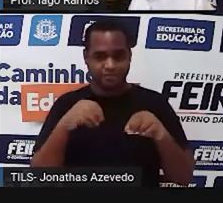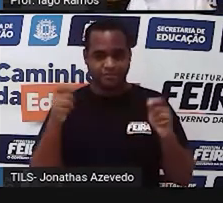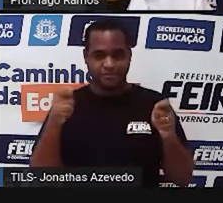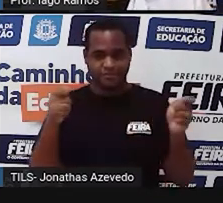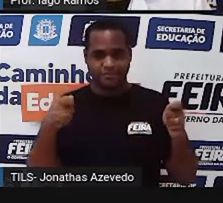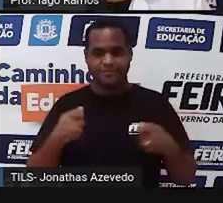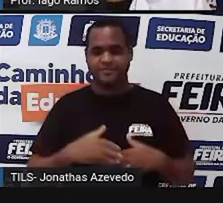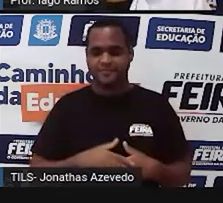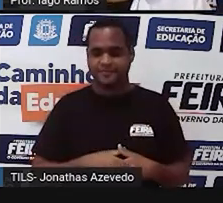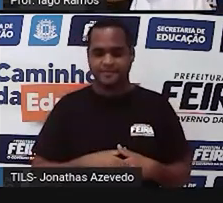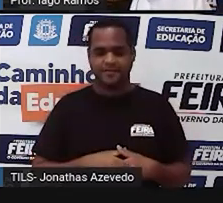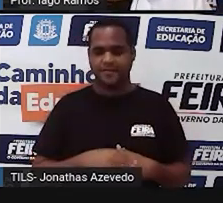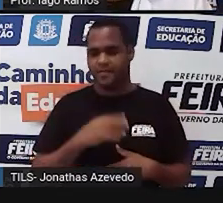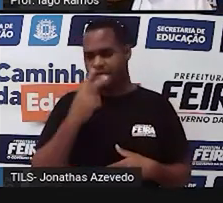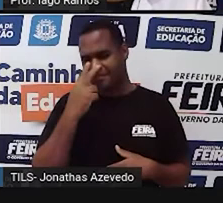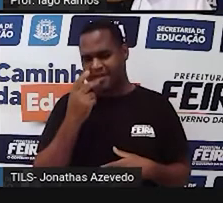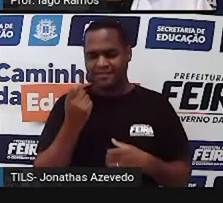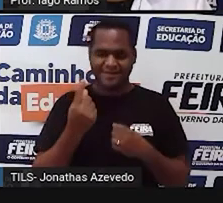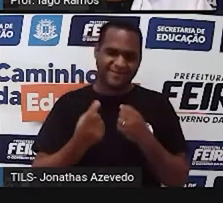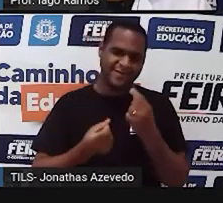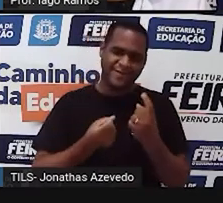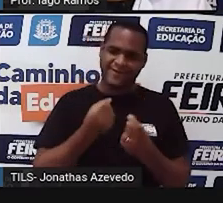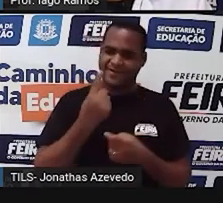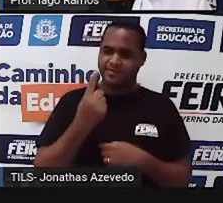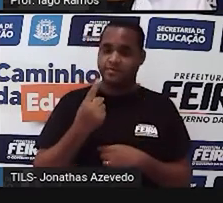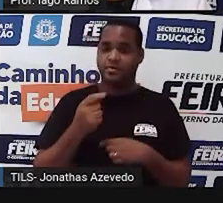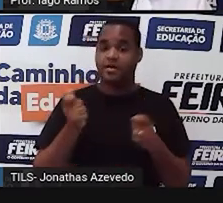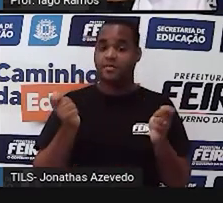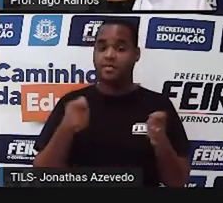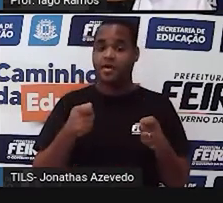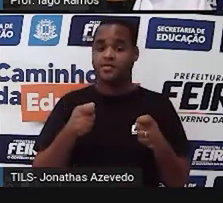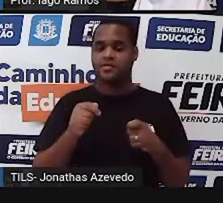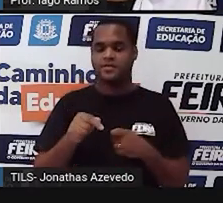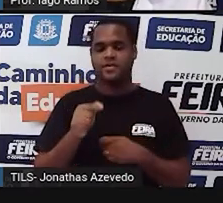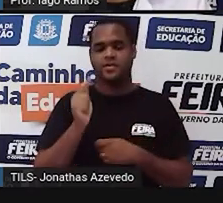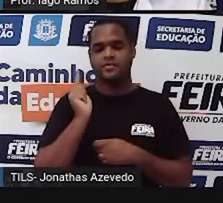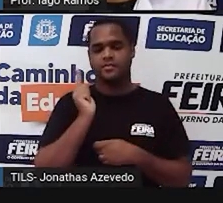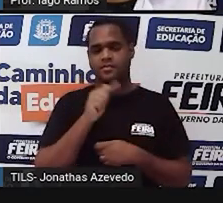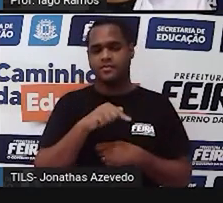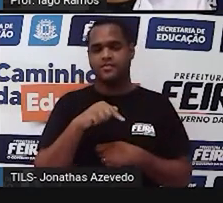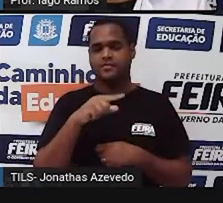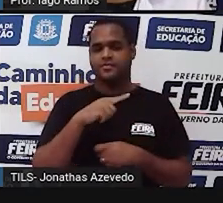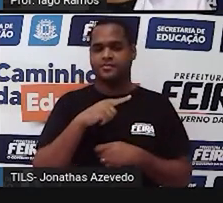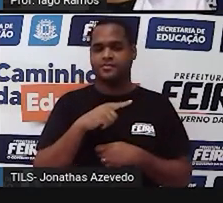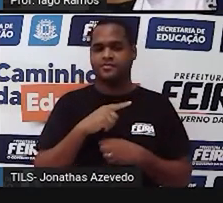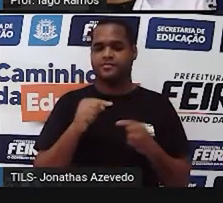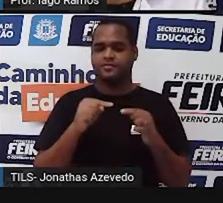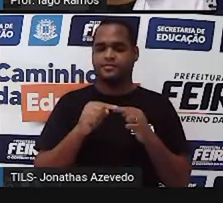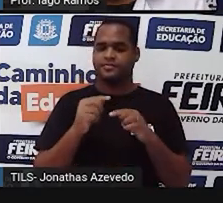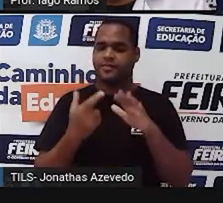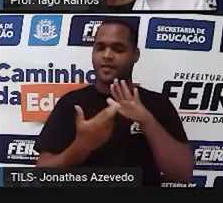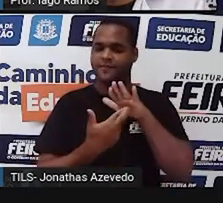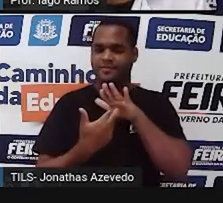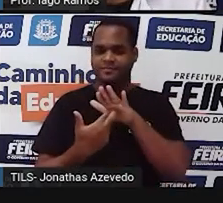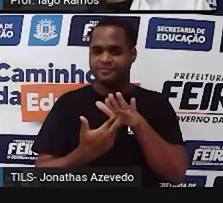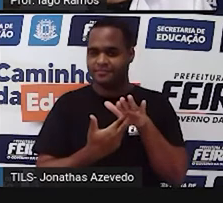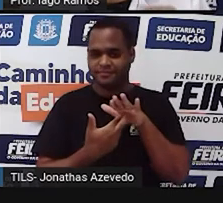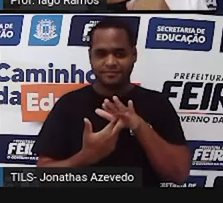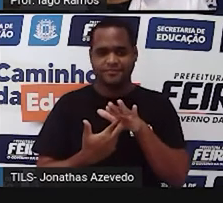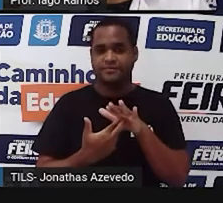Mesmo sendo raro, ainda é possível encontrá-la em algumas feiras livres, né?